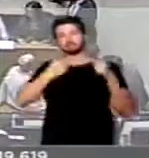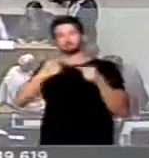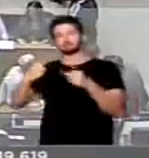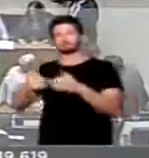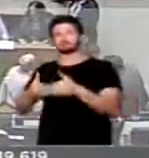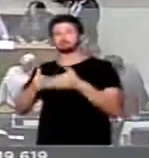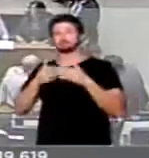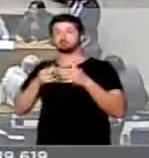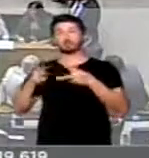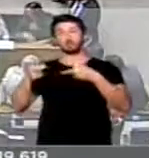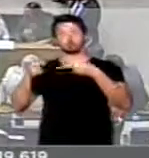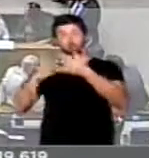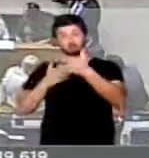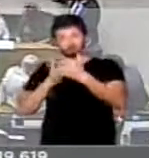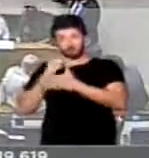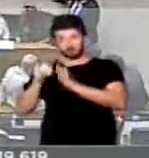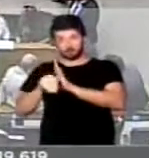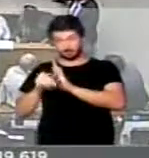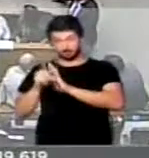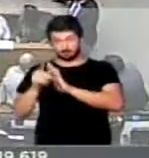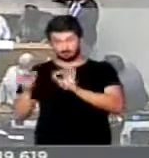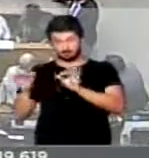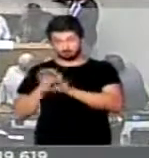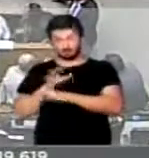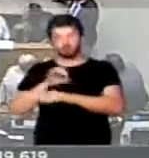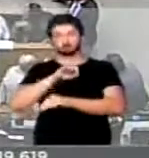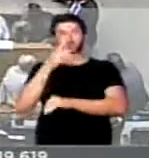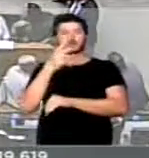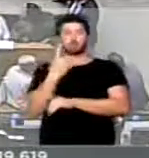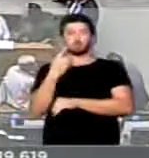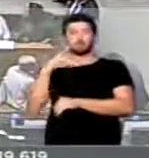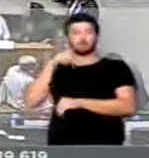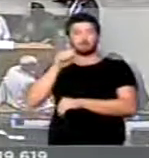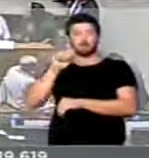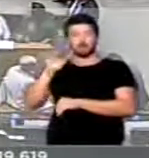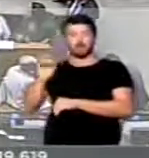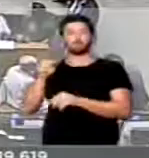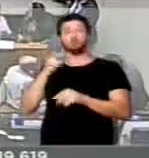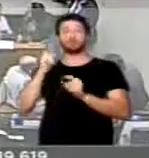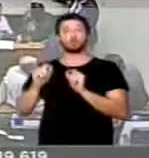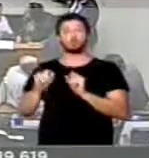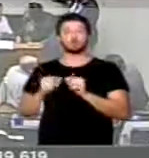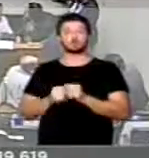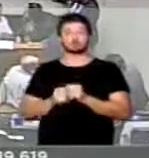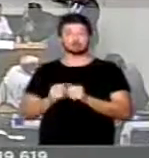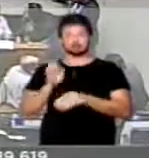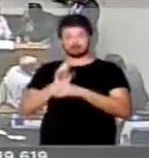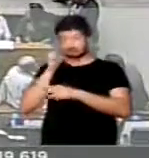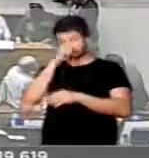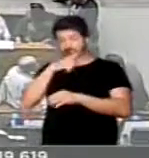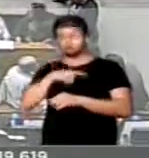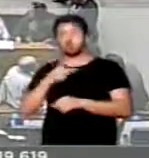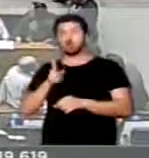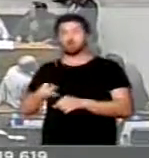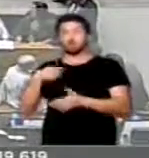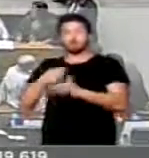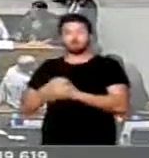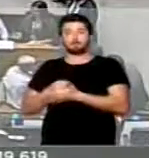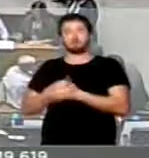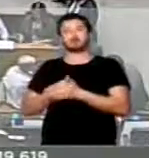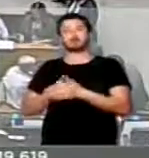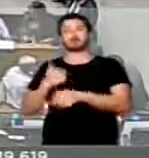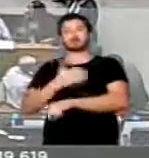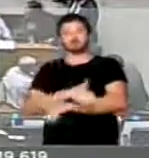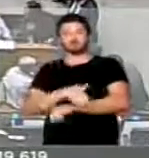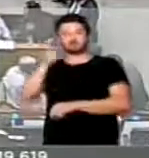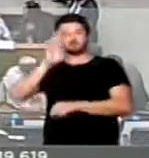pediram, cobraram a aprovação dessa medida provisória que vence agora dia 31 de maio com o argumento de que os estados vêm tendo dificuldades com a manutenção das estradas